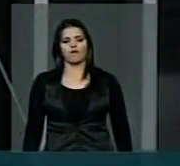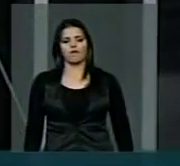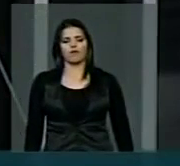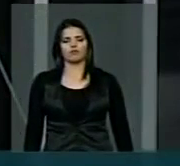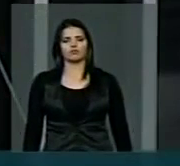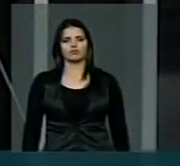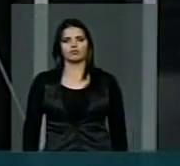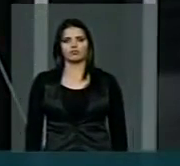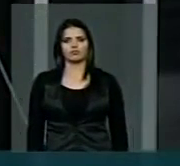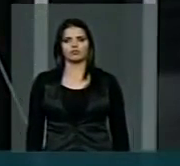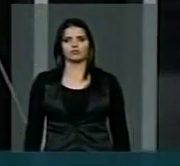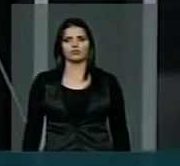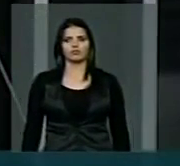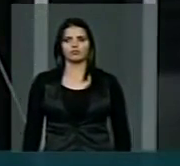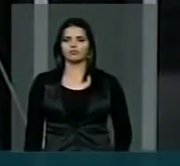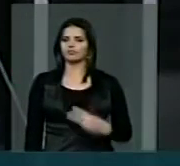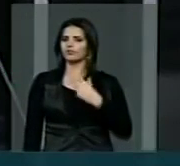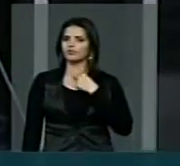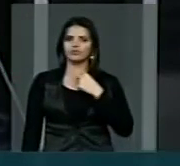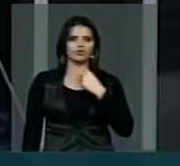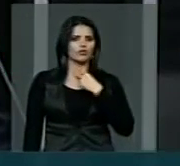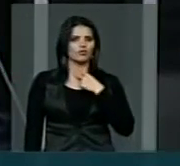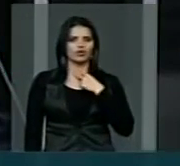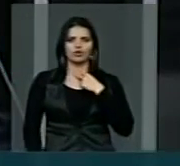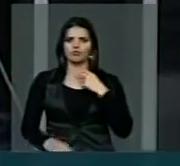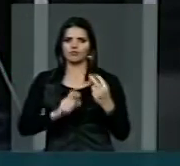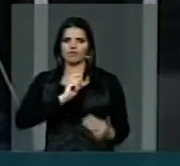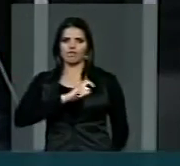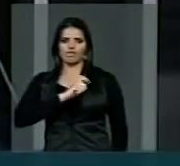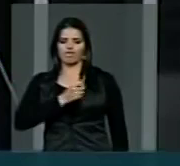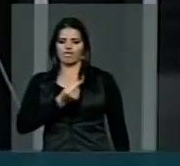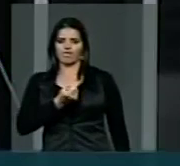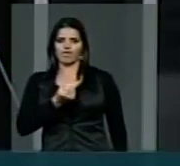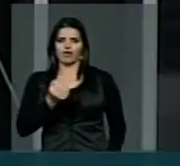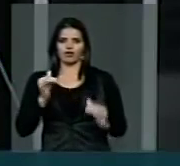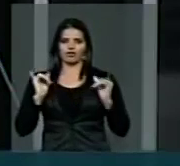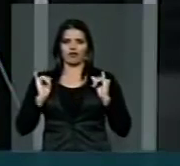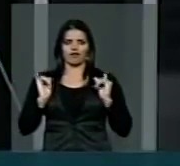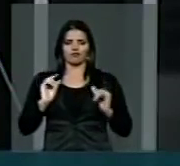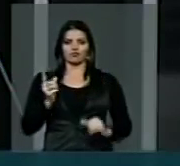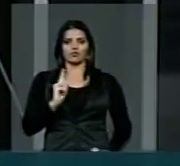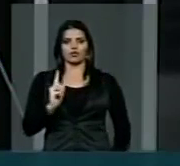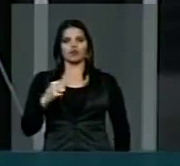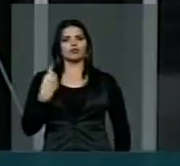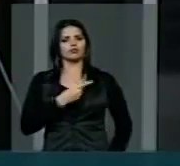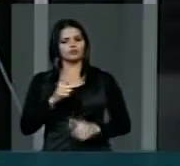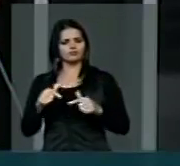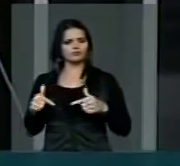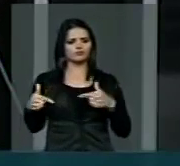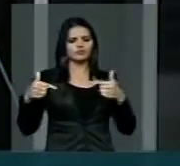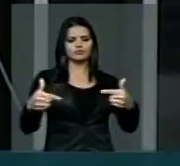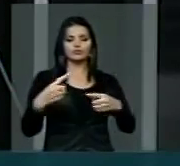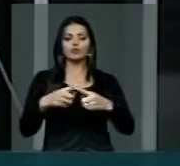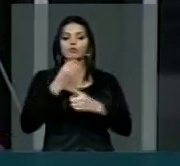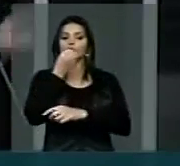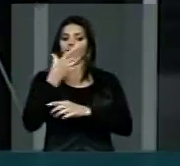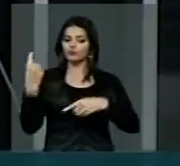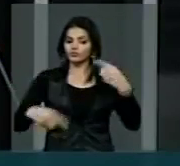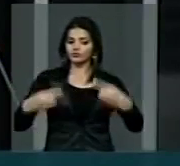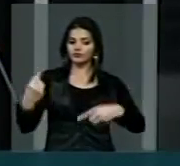nós temos que enfrentar, porque é um bom debate